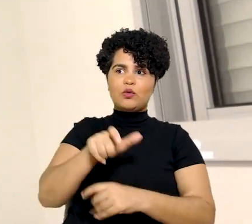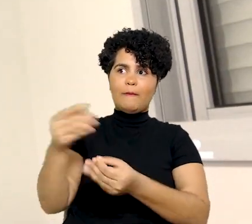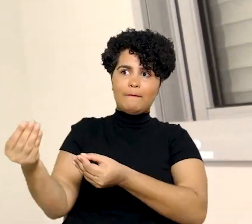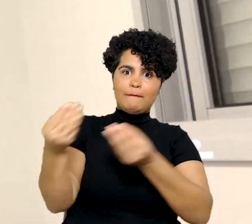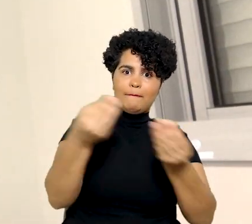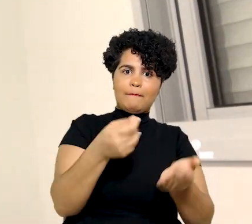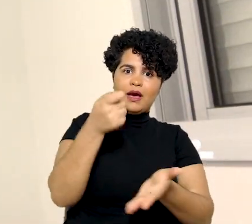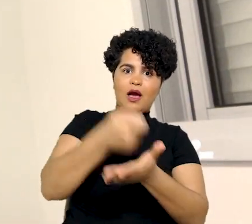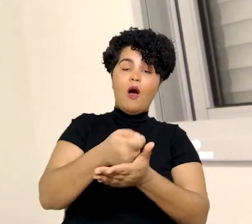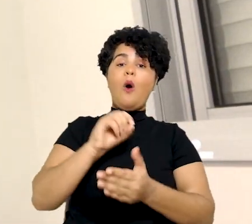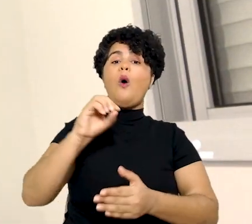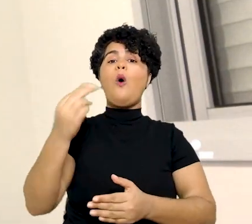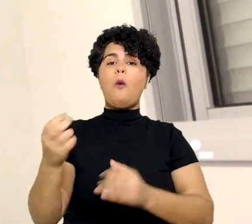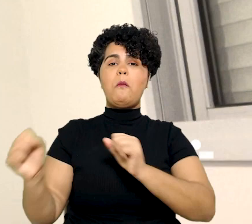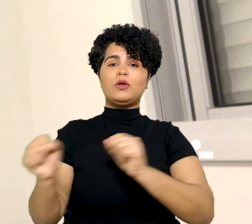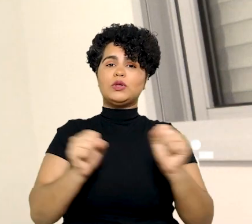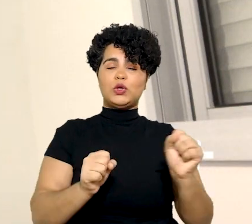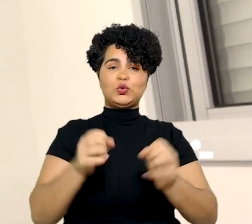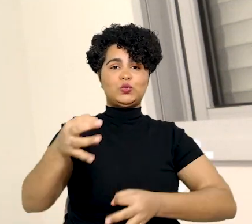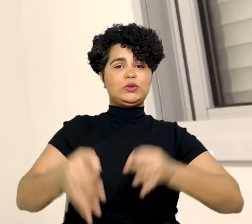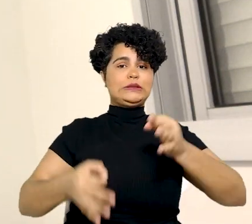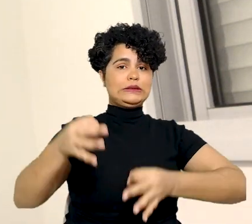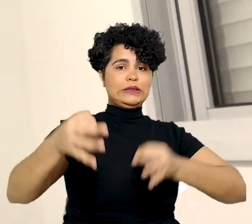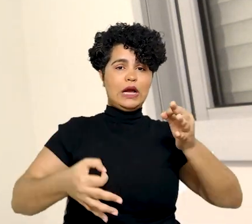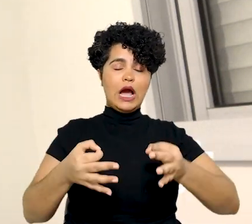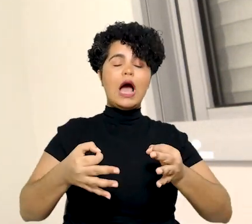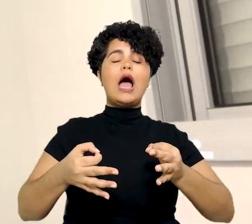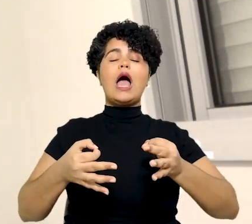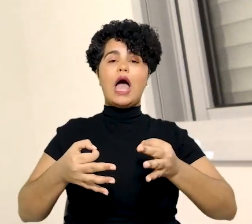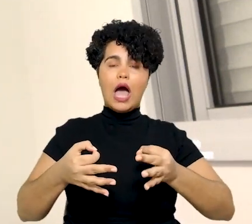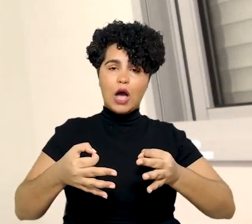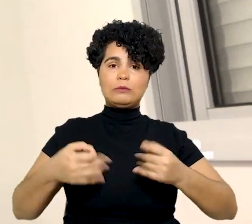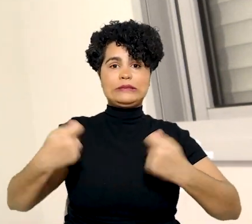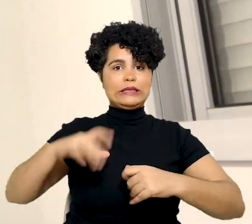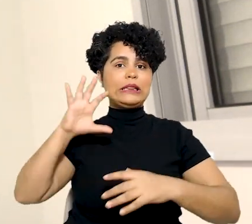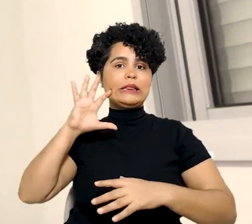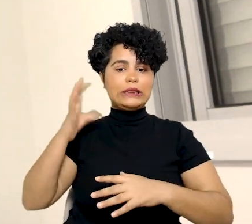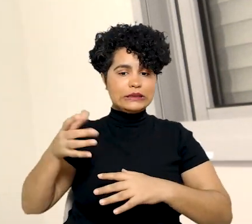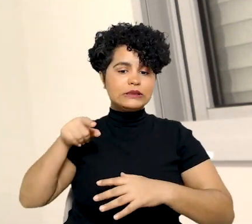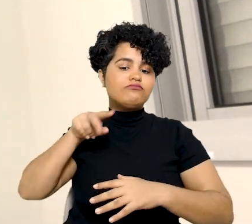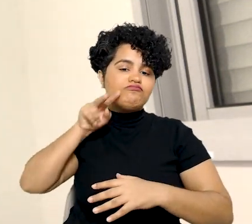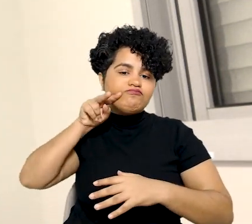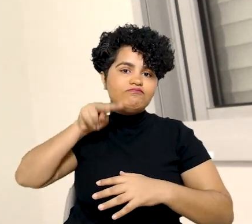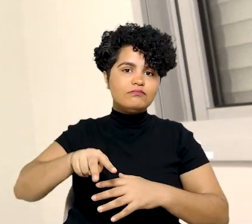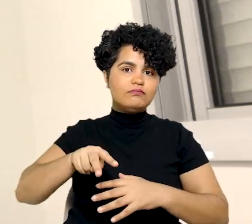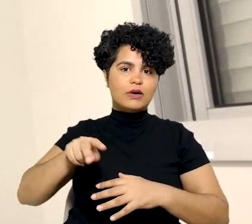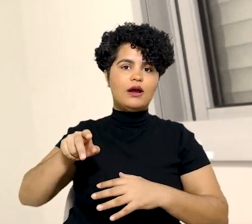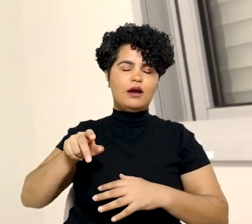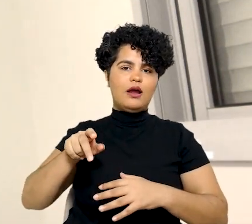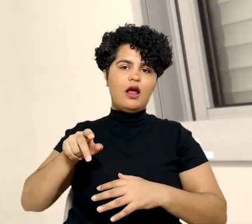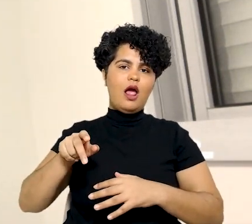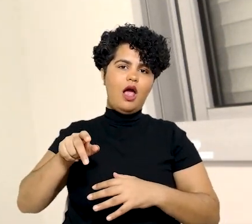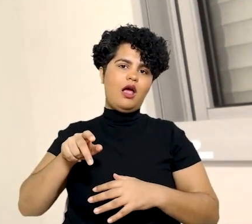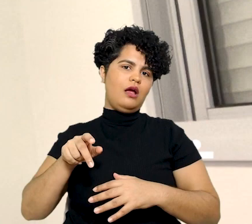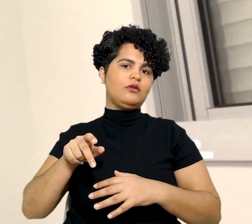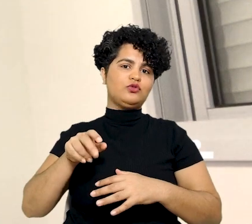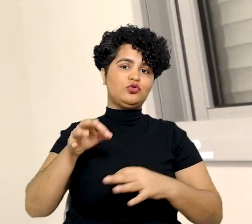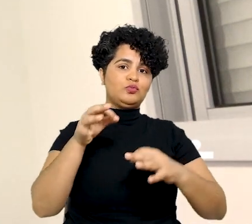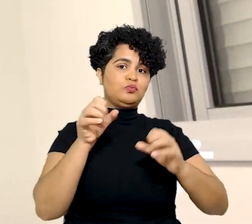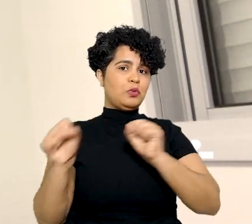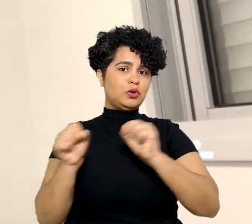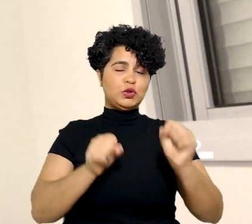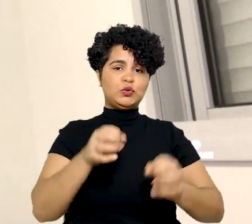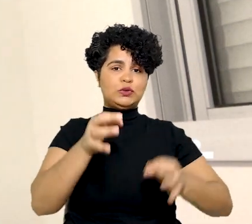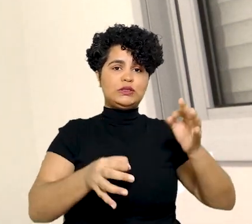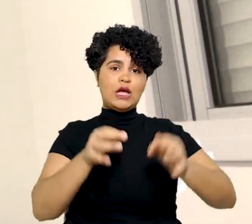executado, ou ao próprio poder público, ao próprio poder judiciário, que cabe adotar essa medida. Então, quando couber ao executado